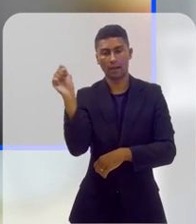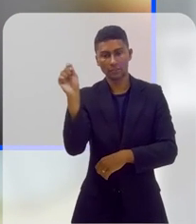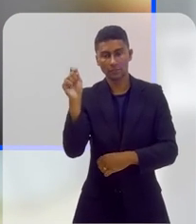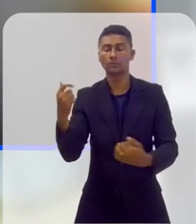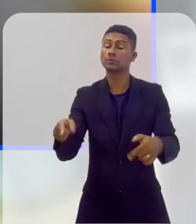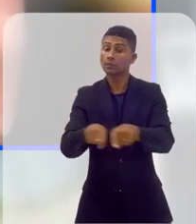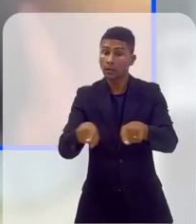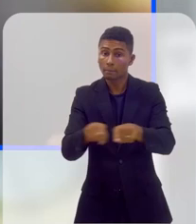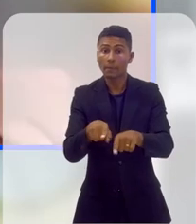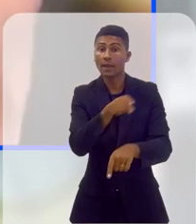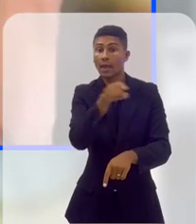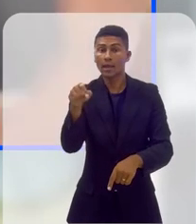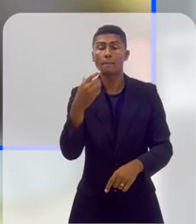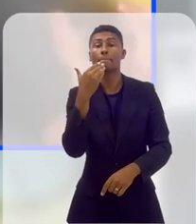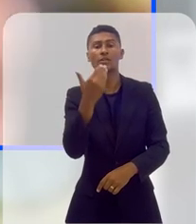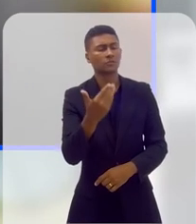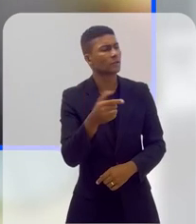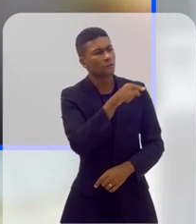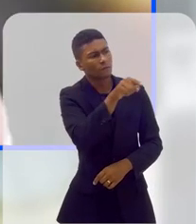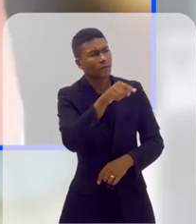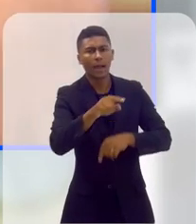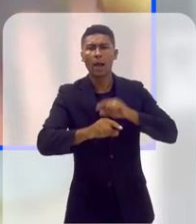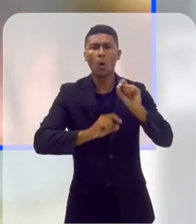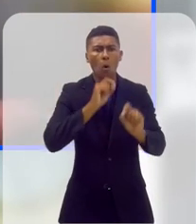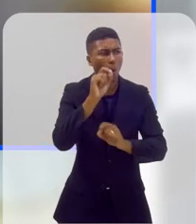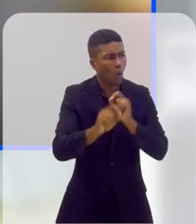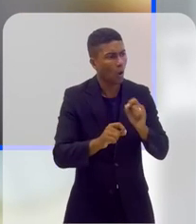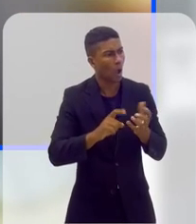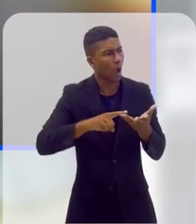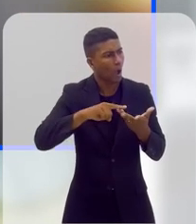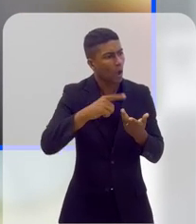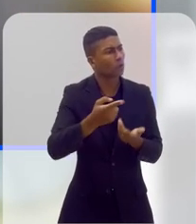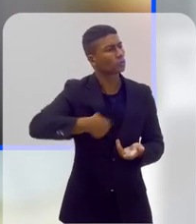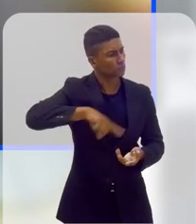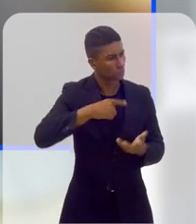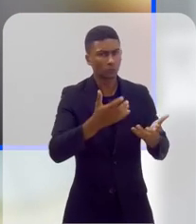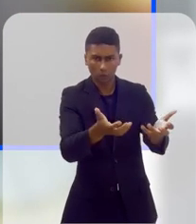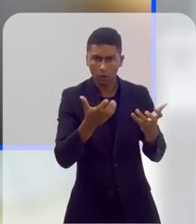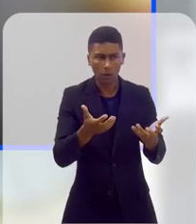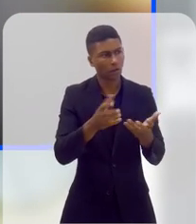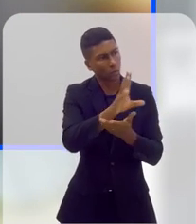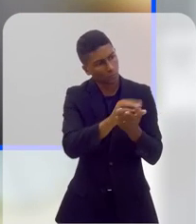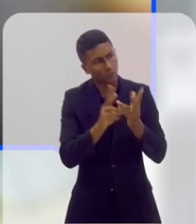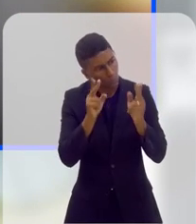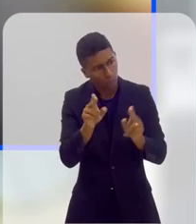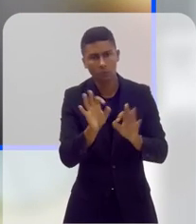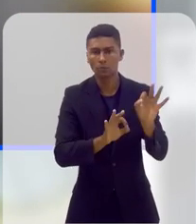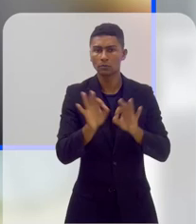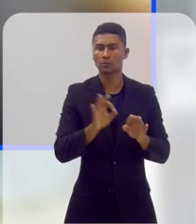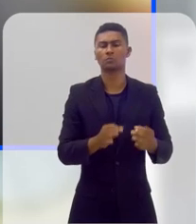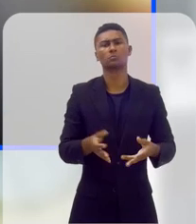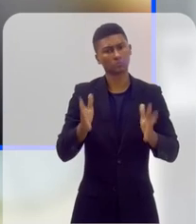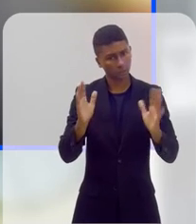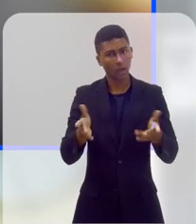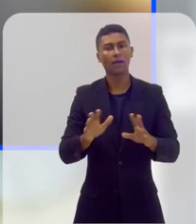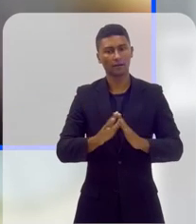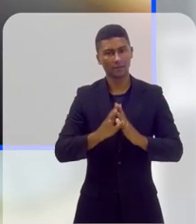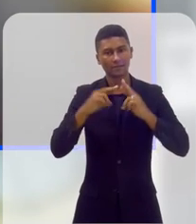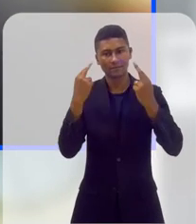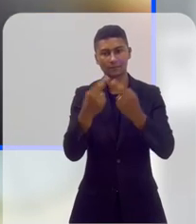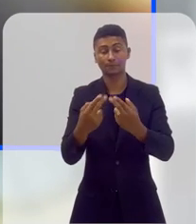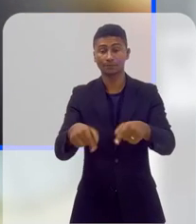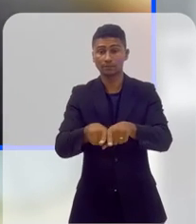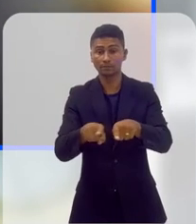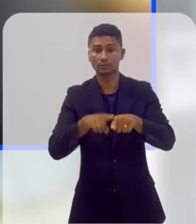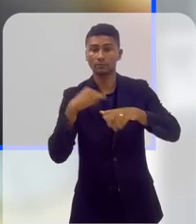projetos aqui. E outras instituições, outras universidades, redes de proteção de direitos humanos também estão dizendo, olha, que legal, nós